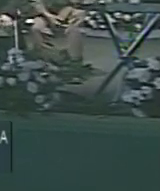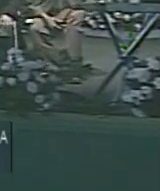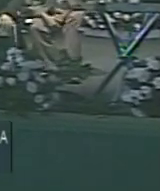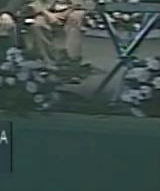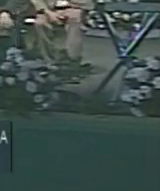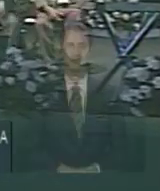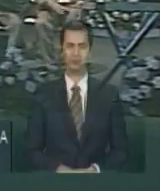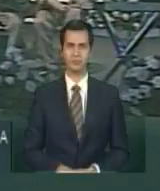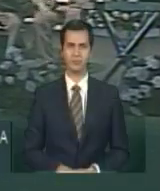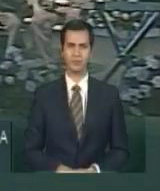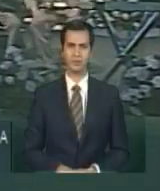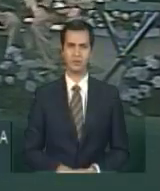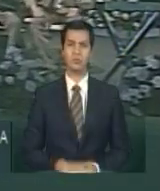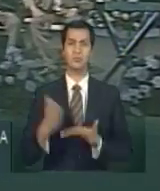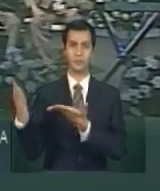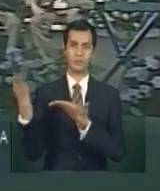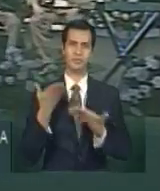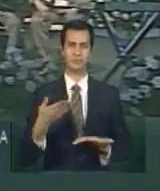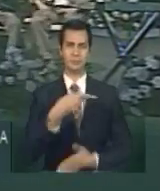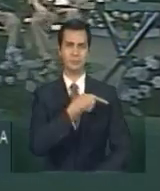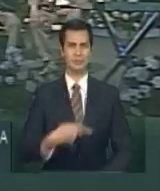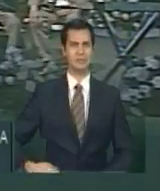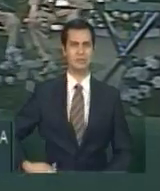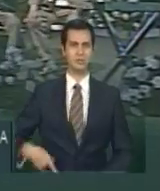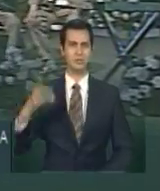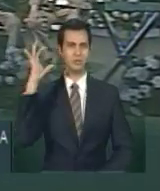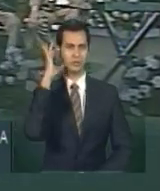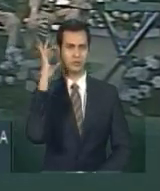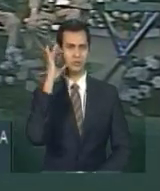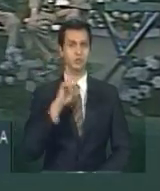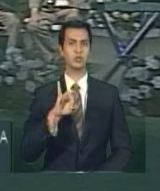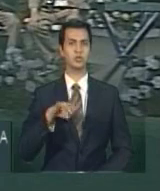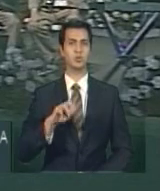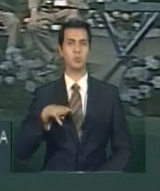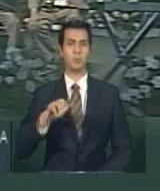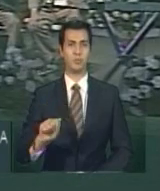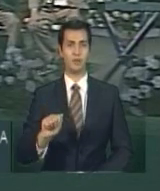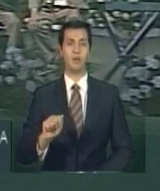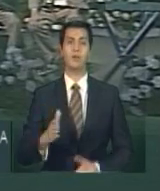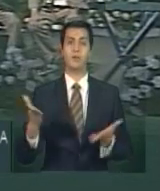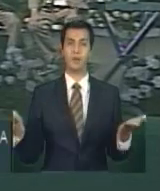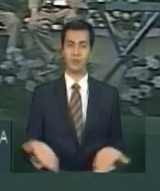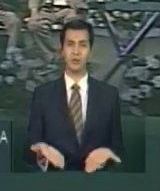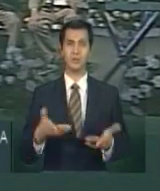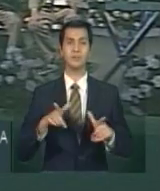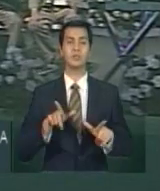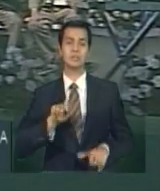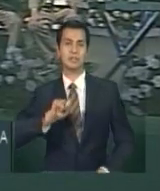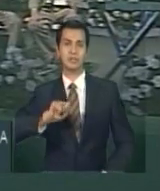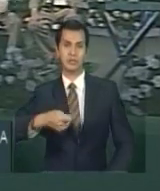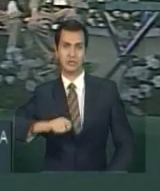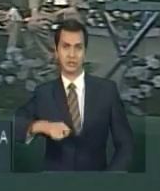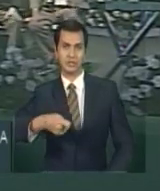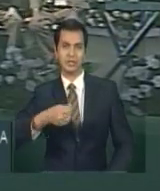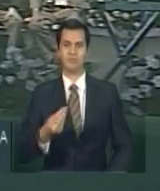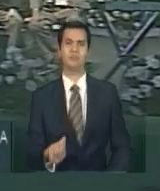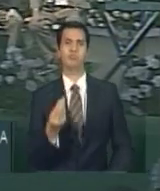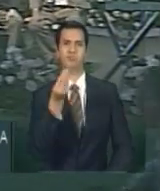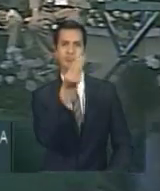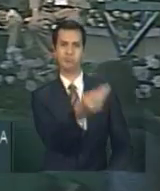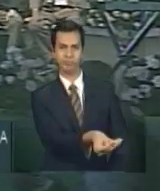convidamos a senhora Presidenta da República Dilma Rousseff a fazer entrega simbólica de chaves de máquina